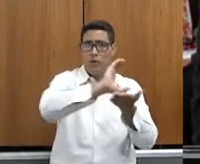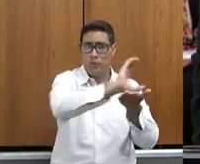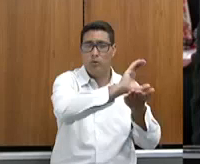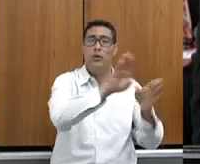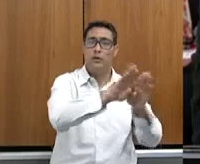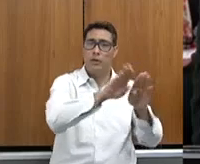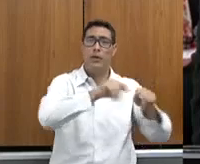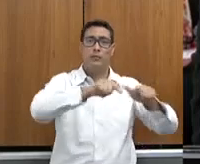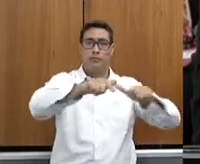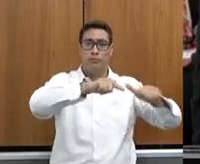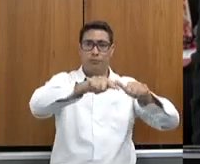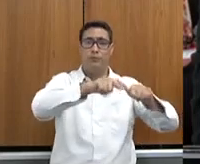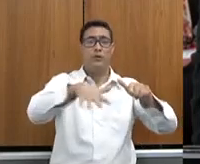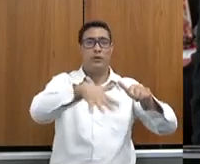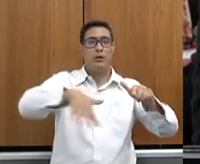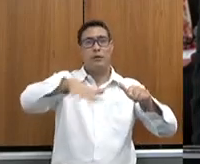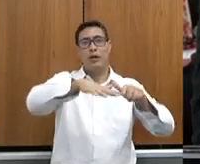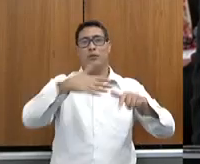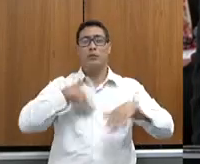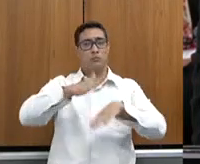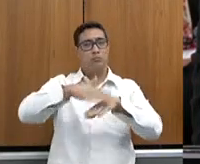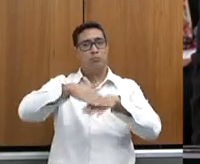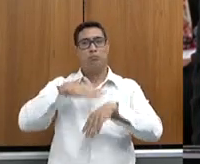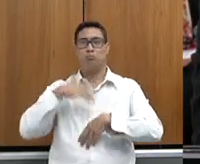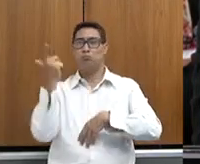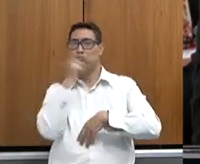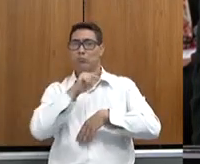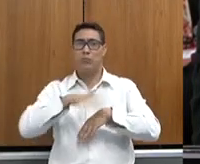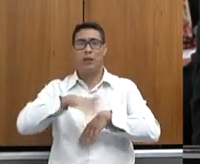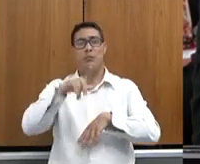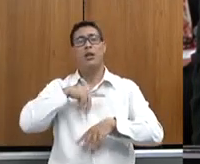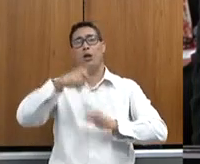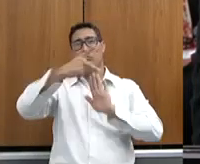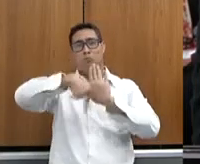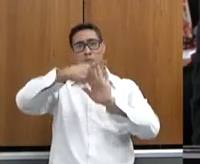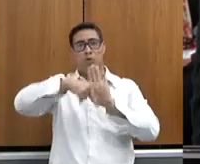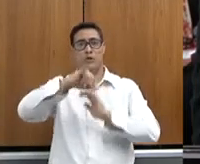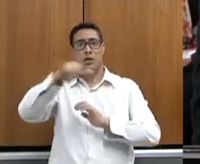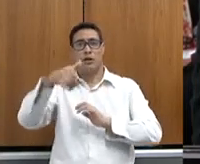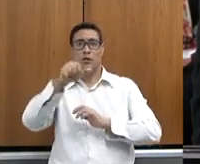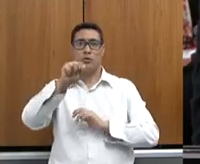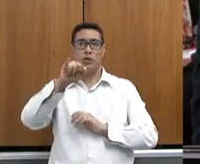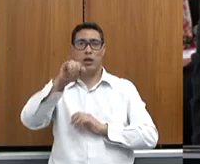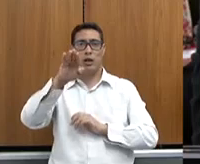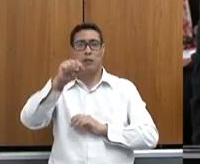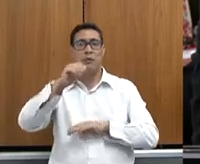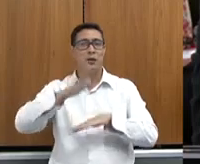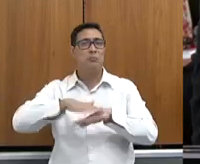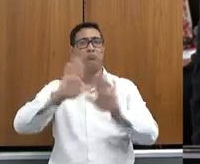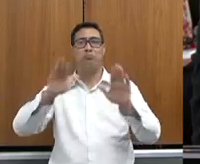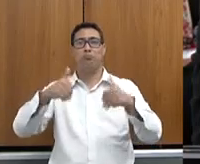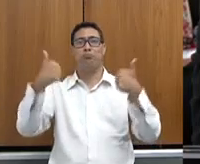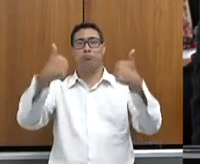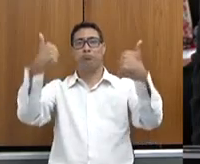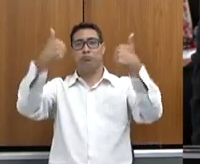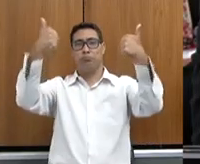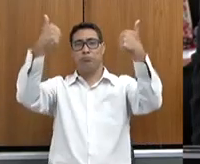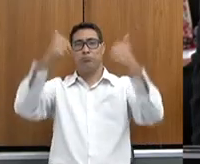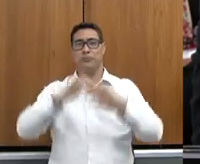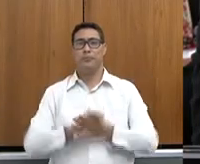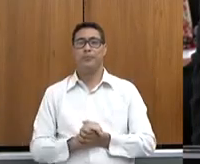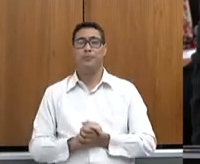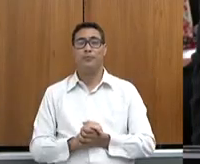feitos lá para podermos conseguirmos cada vez mais ter um projeto de Aiba mais efetivo e mais produtivo. Pode passar?